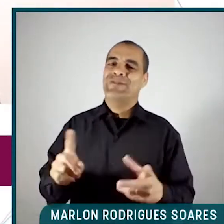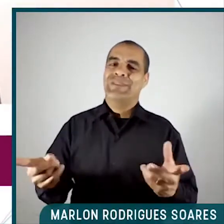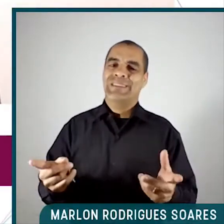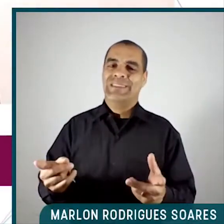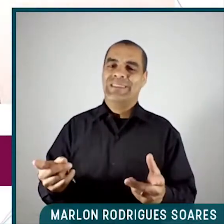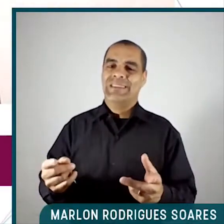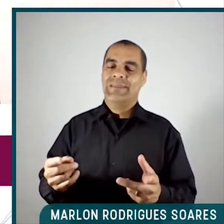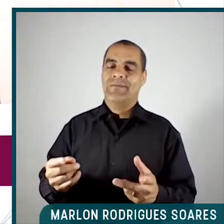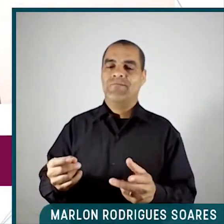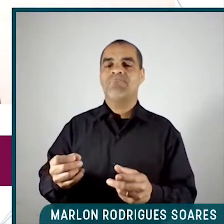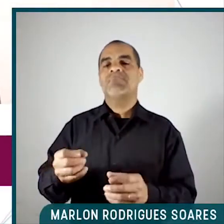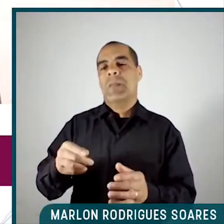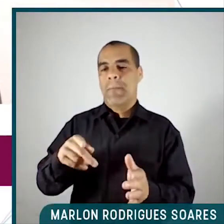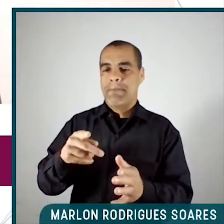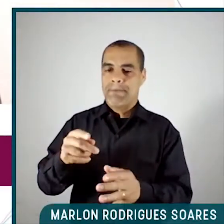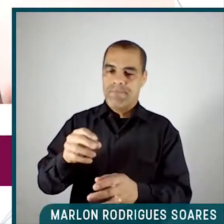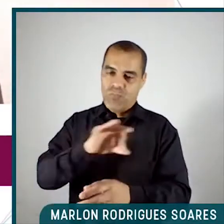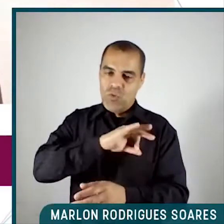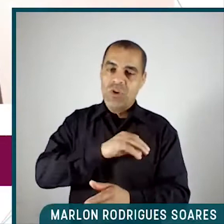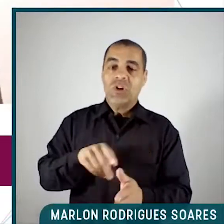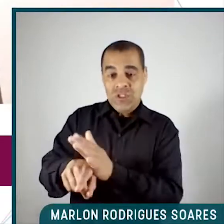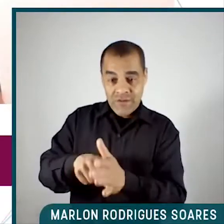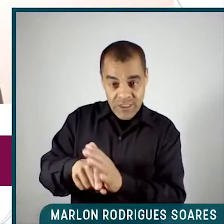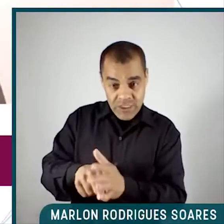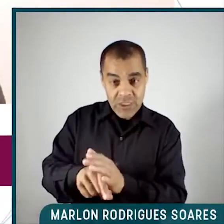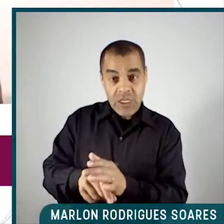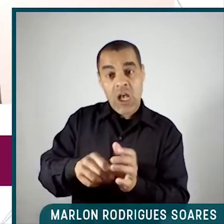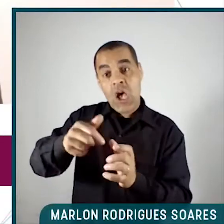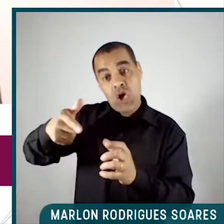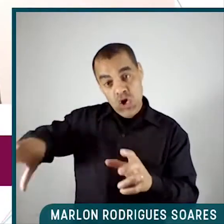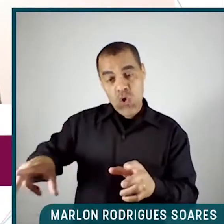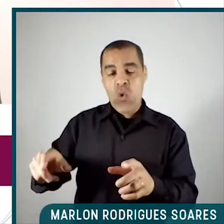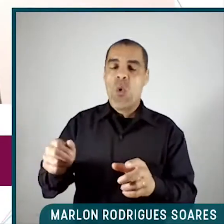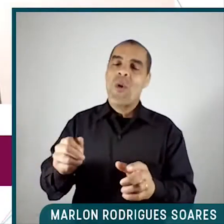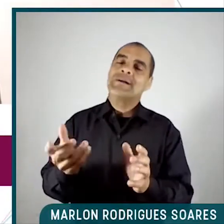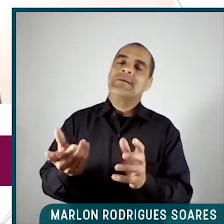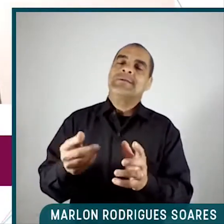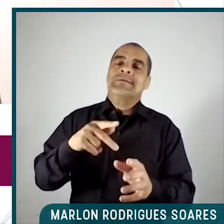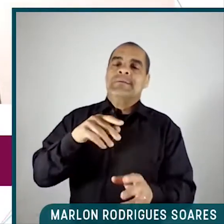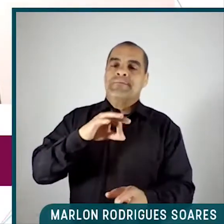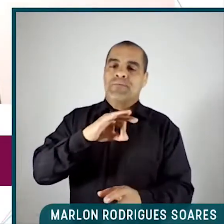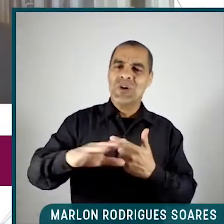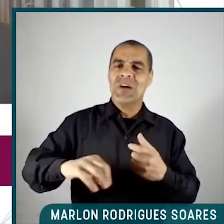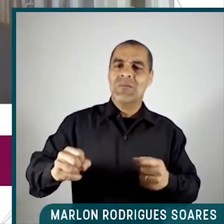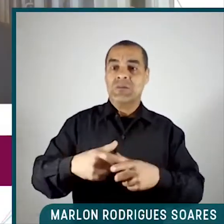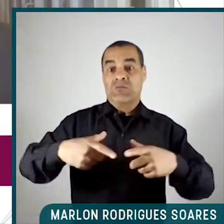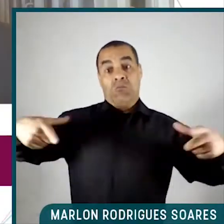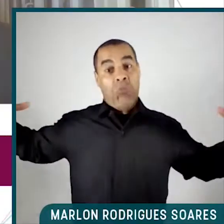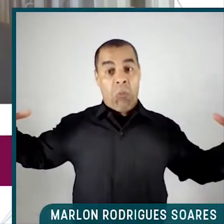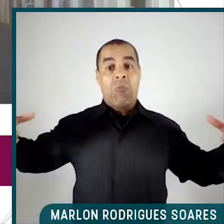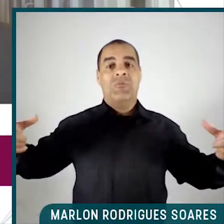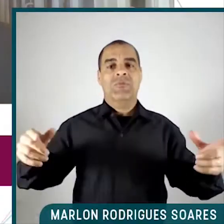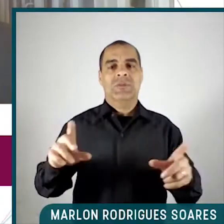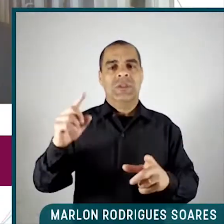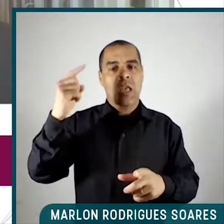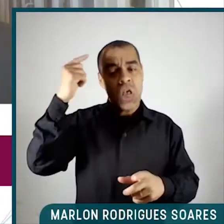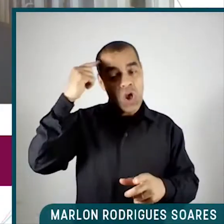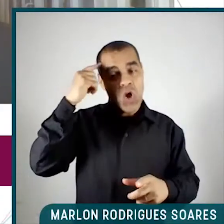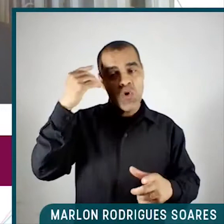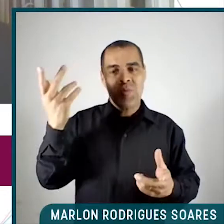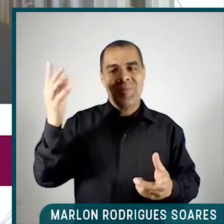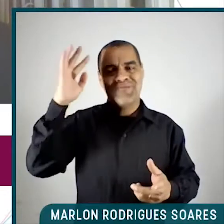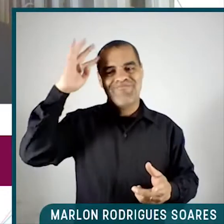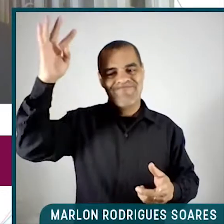que faz o policiamento de rua. E esse combo, ele é um combo explosivo para o nosso sistema penitenciário. Eu imagino que o que teria um